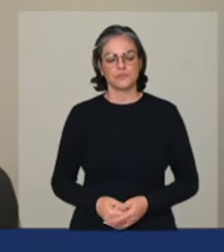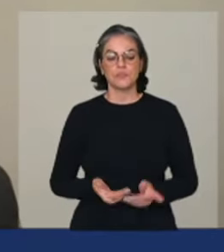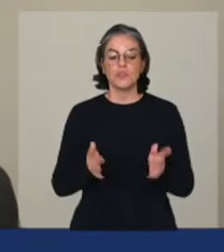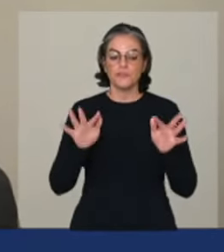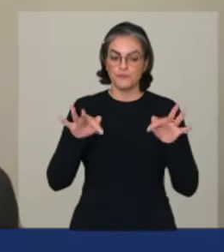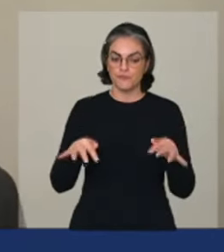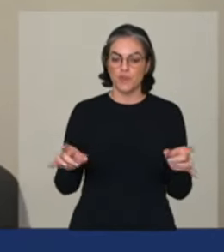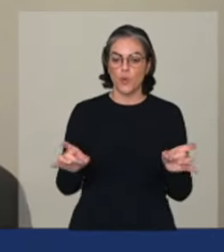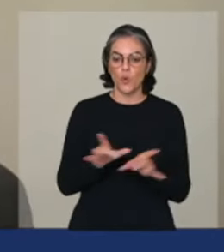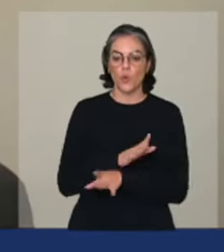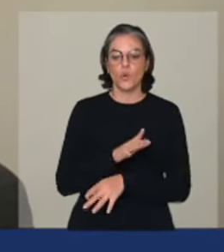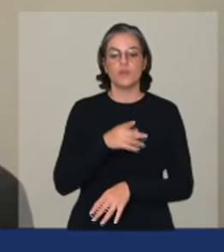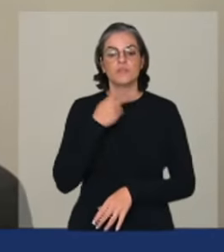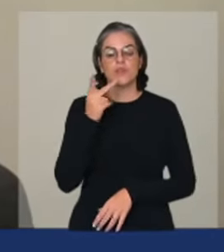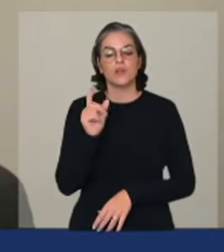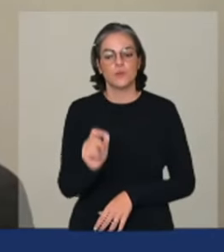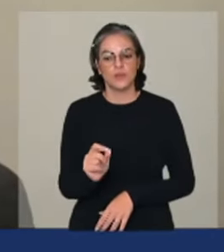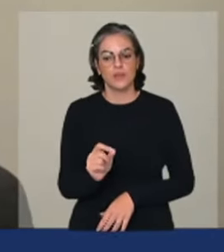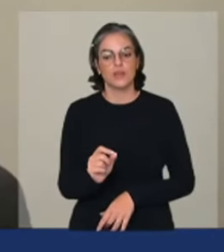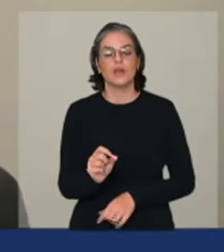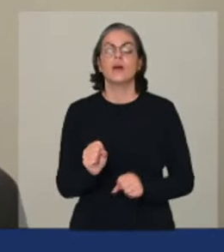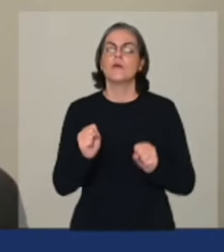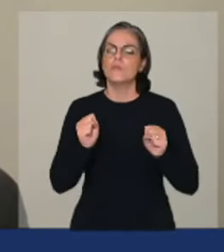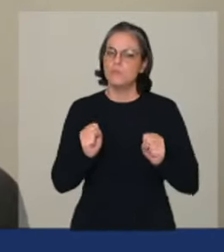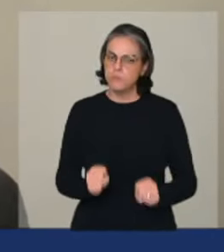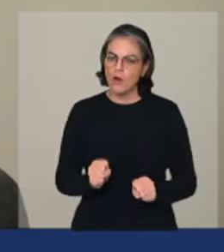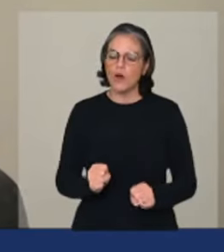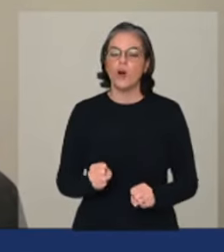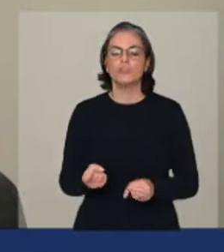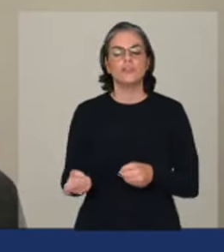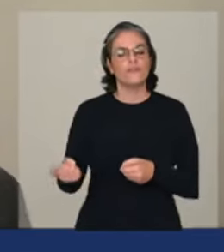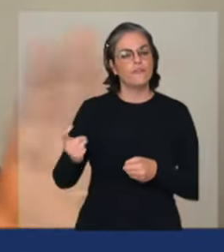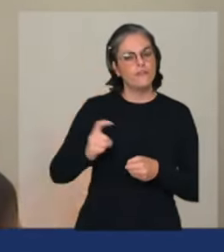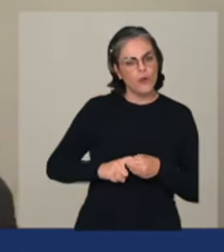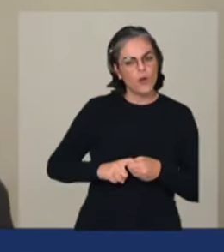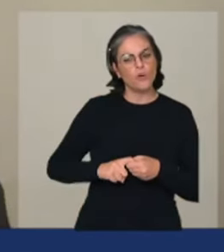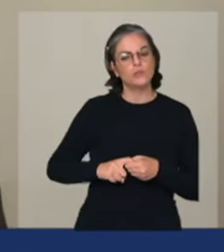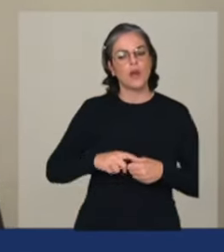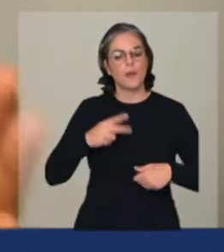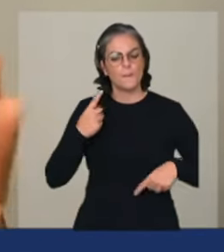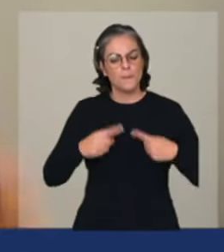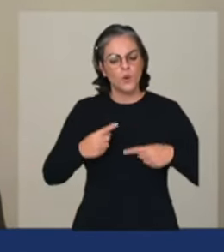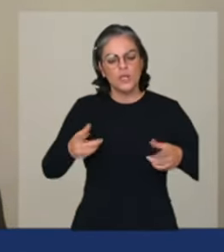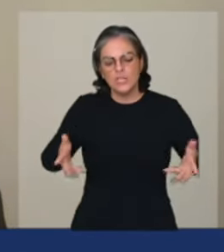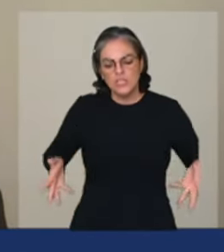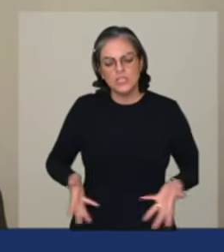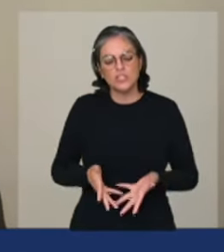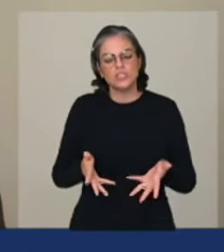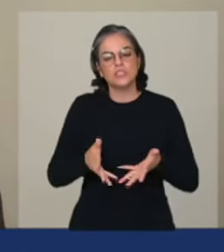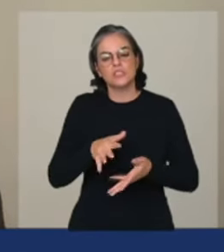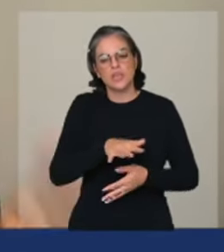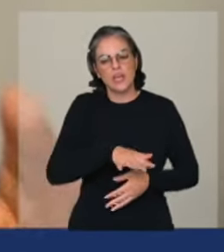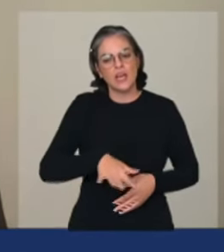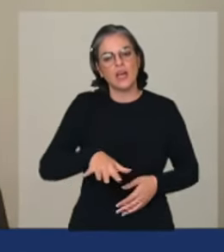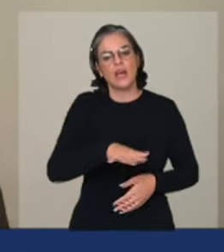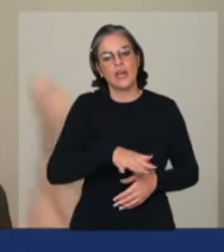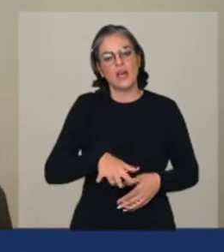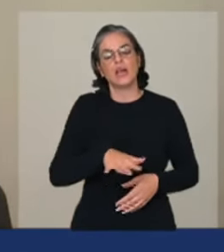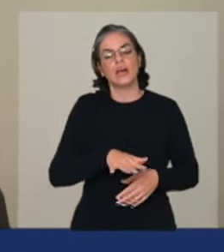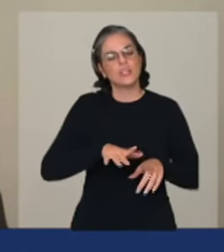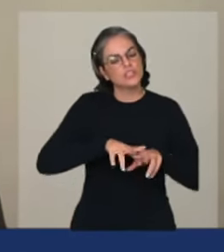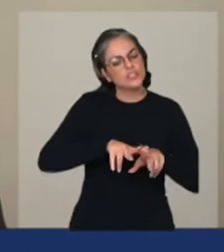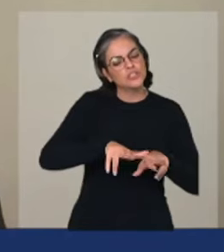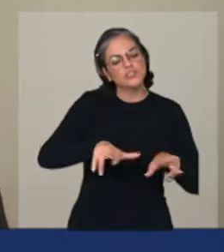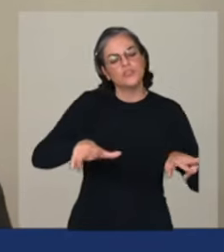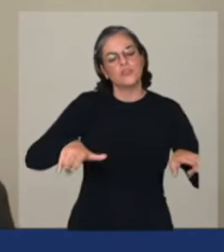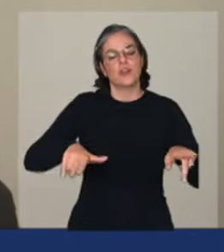é possível retomar as políticas públicas específicas para o mundo específico diverso e plural